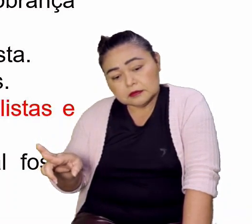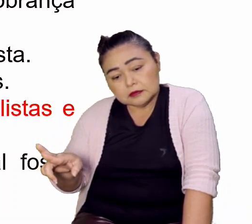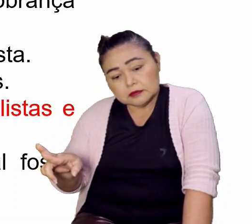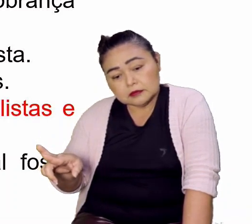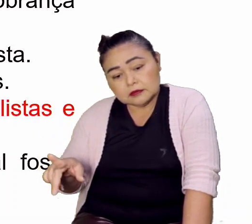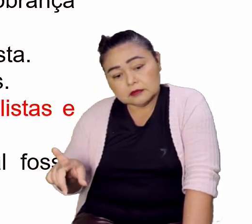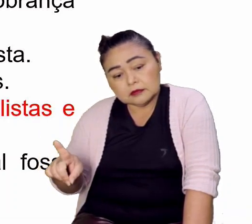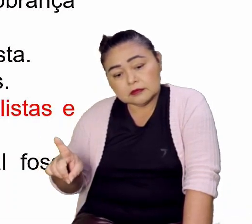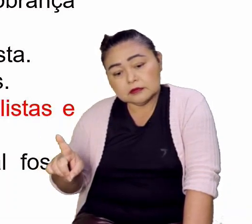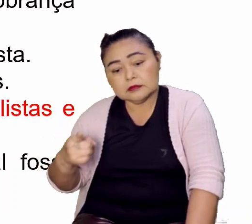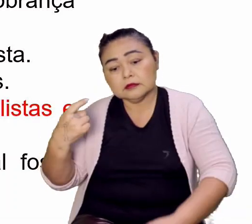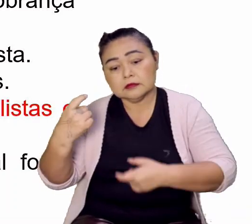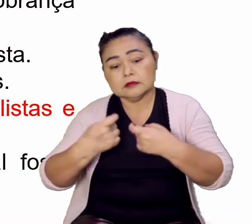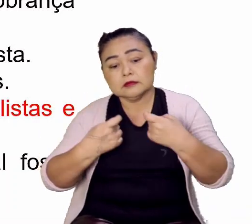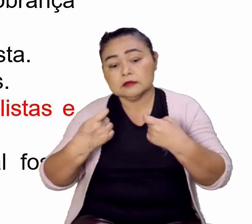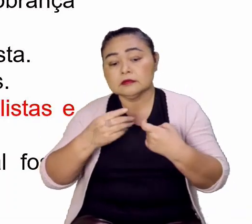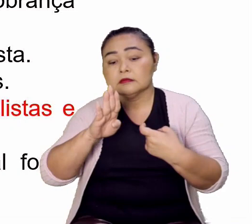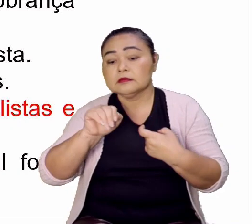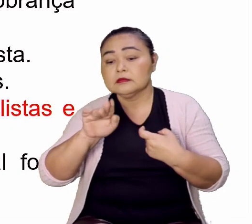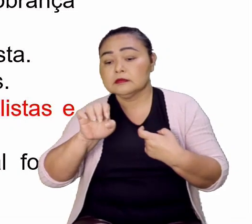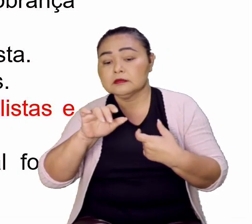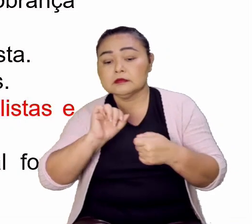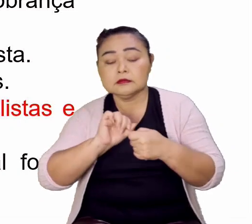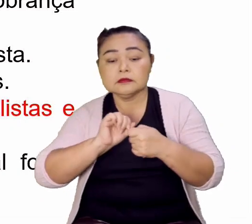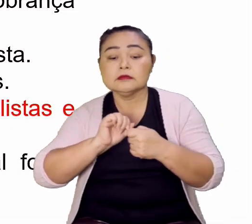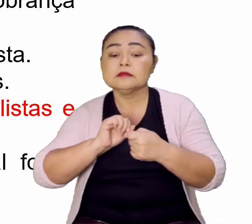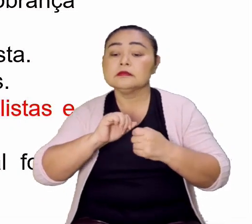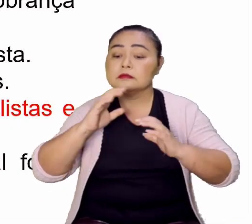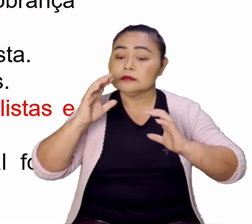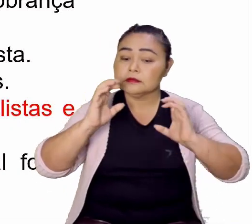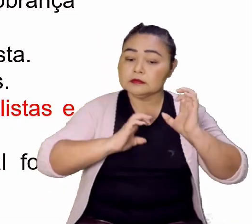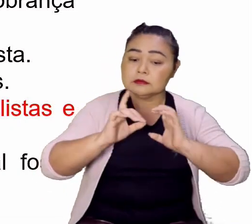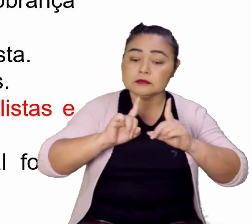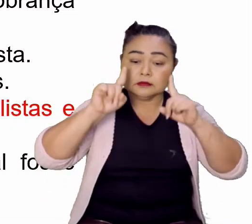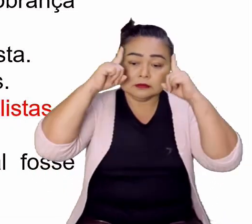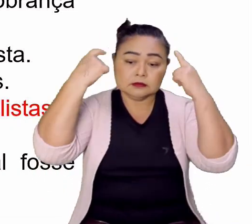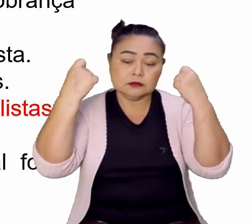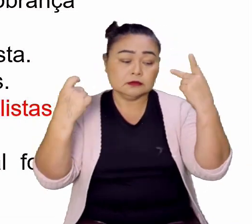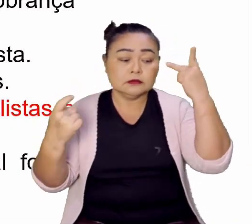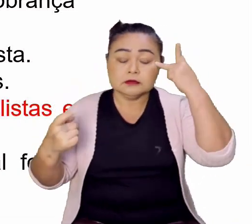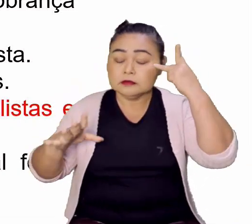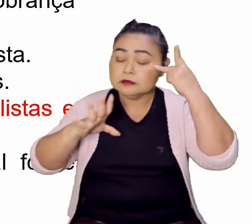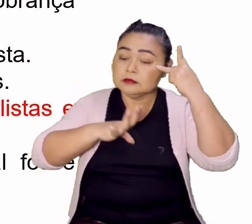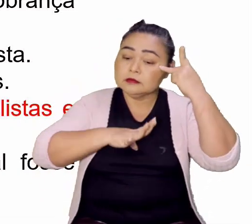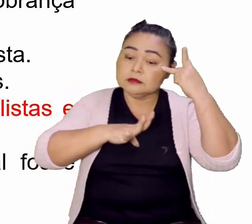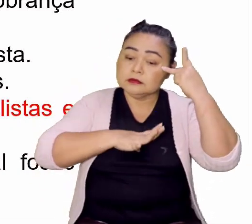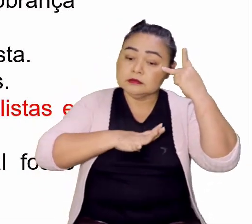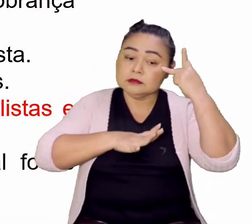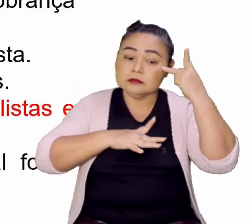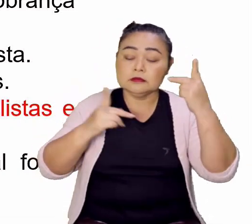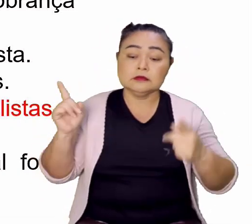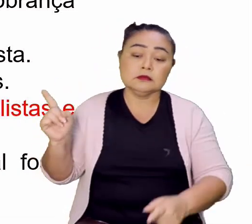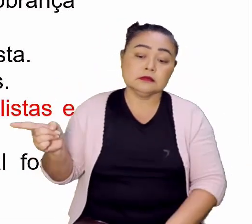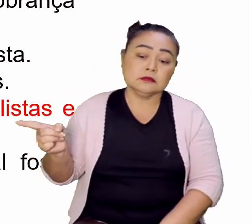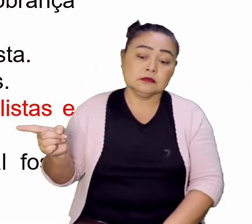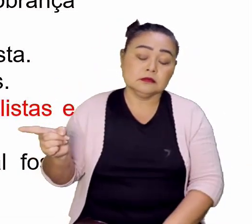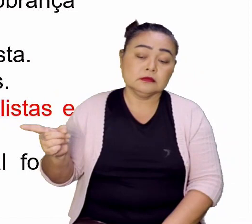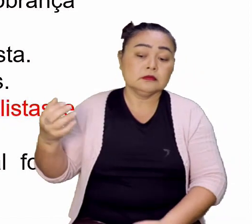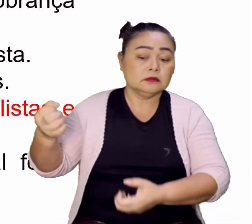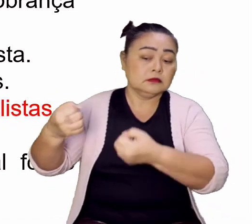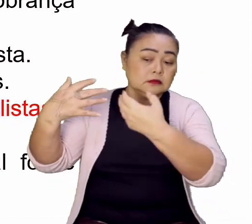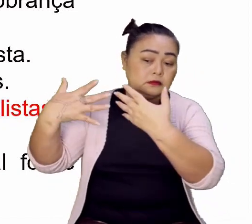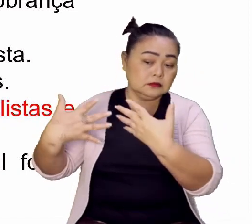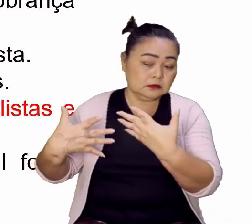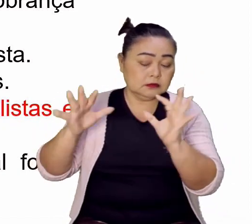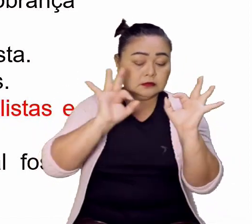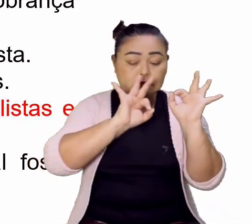Guerra dos Eboabas, o prédio violento entre paulistas e portuguesas. Inclusive, isso aqui foi explicado durante a